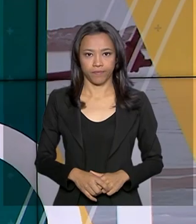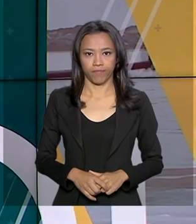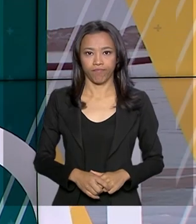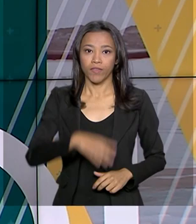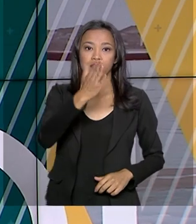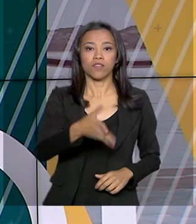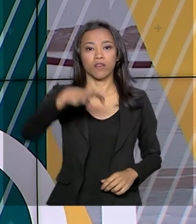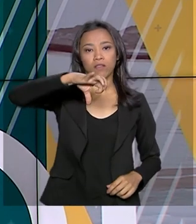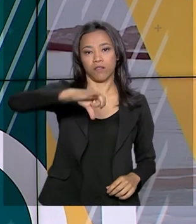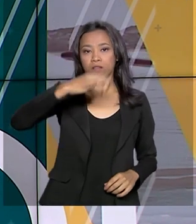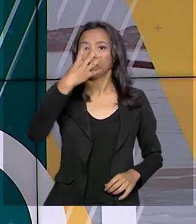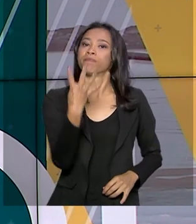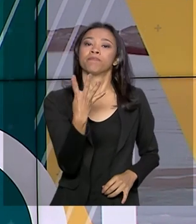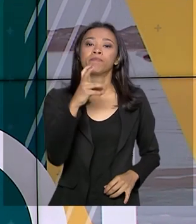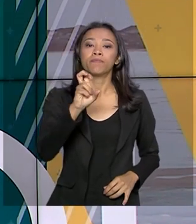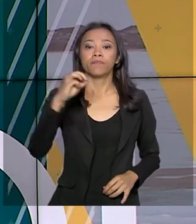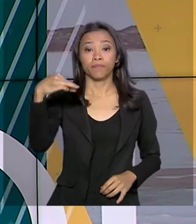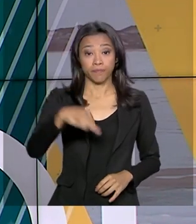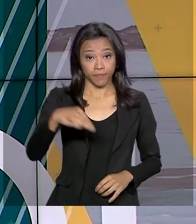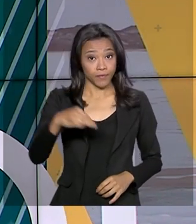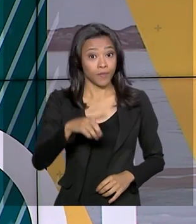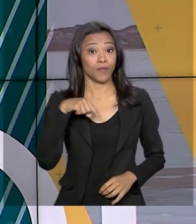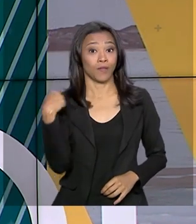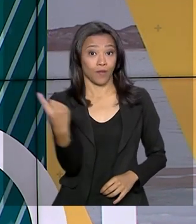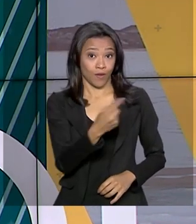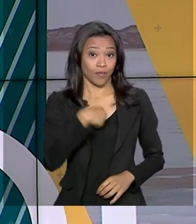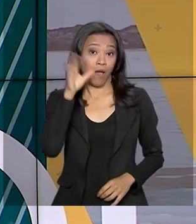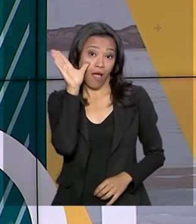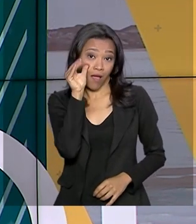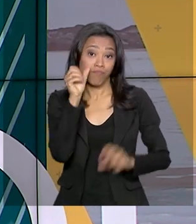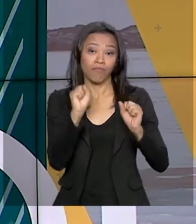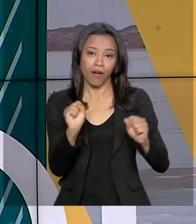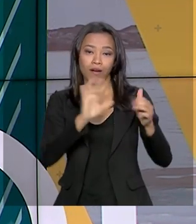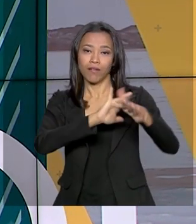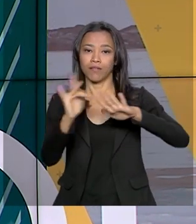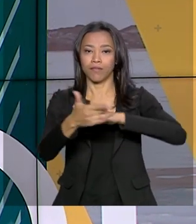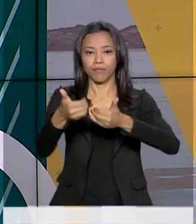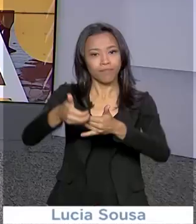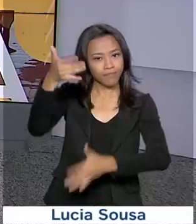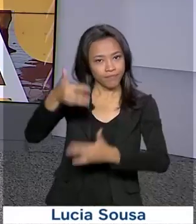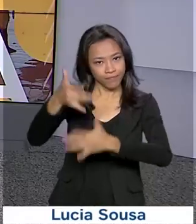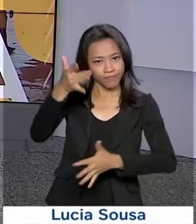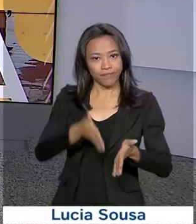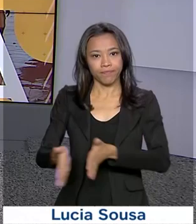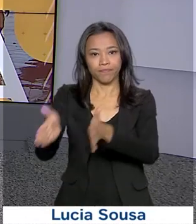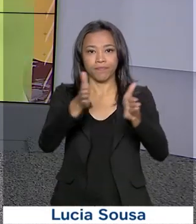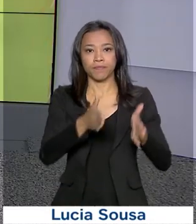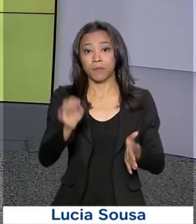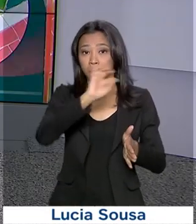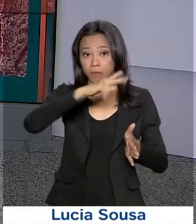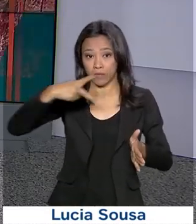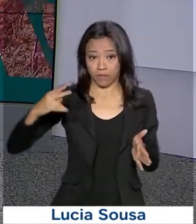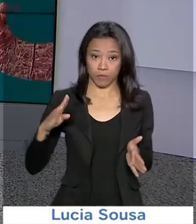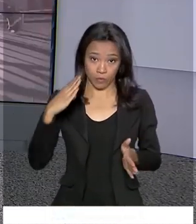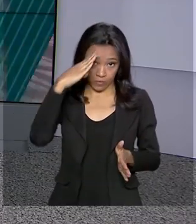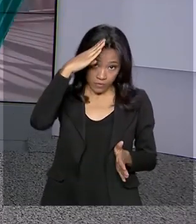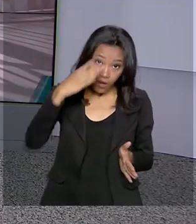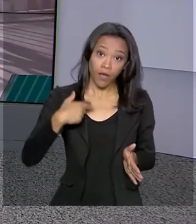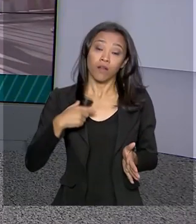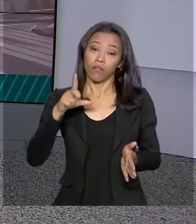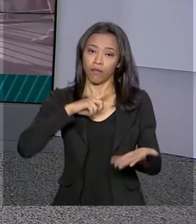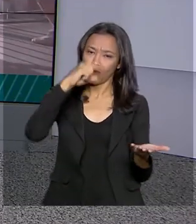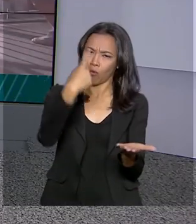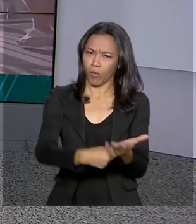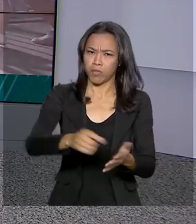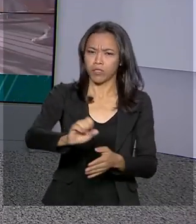São 9 horas e 45 minutos, estamos ao vivo também pelas redes sociais. O presidente Jair Bolsonaro cumpre a